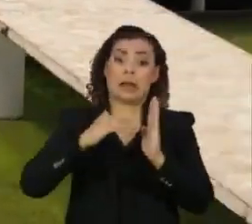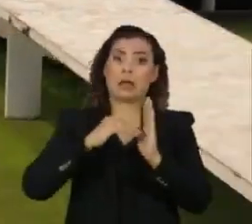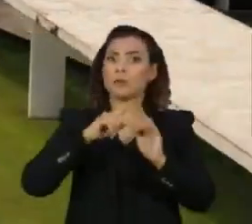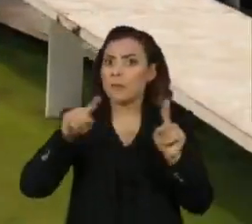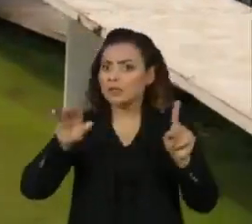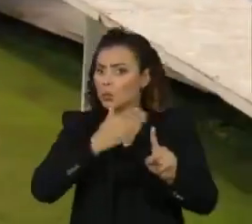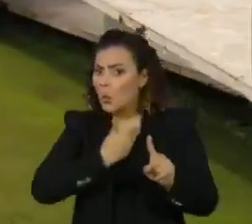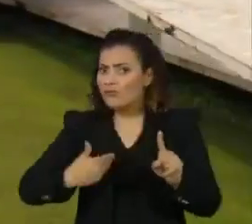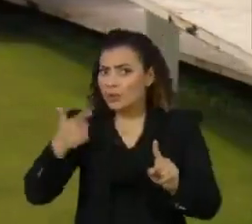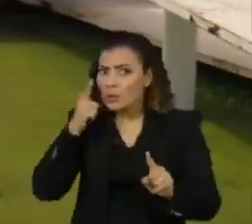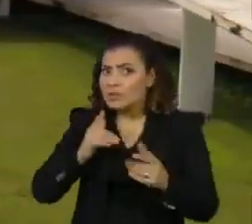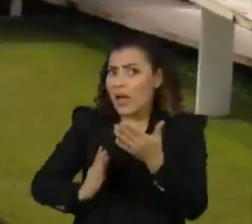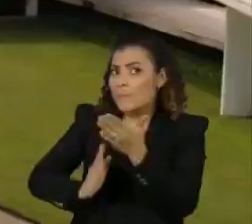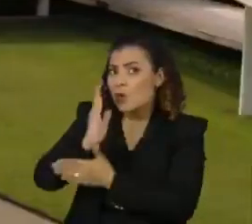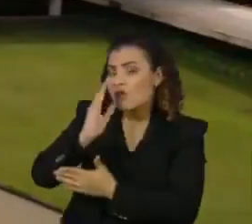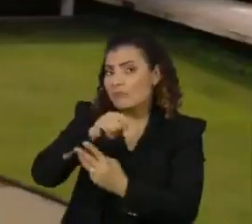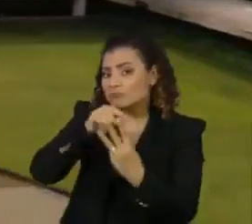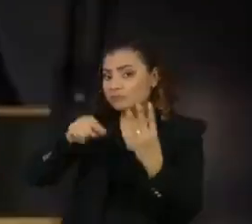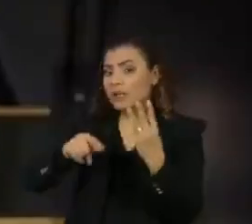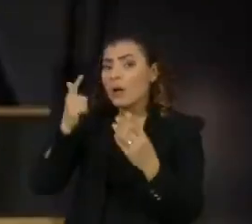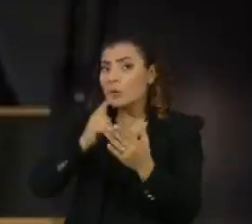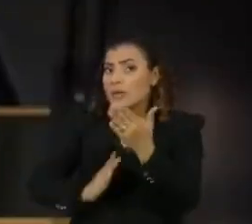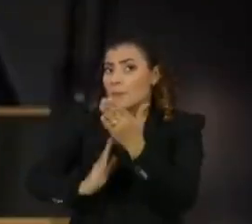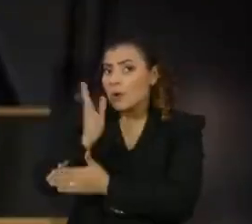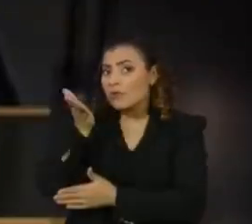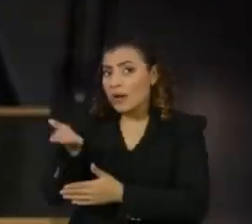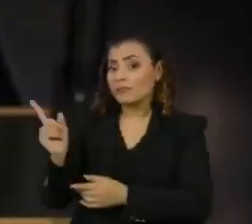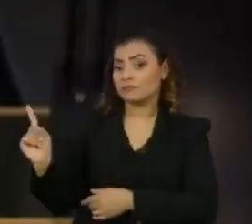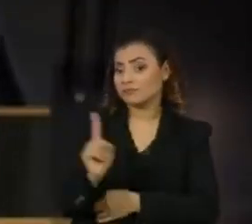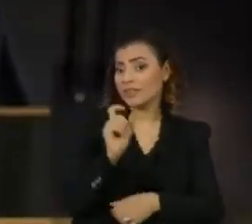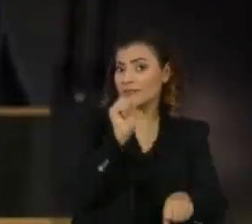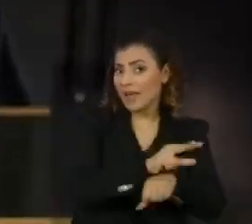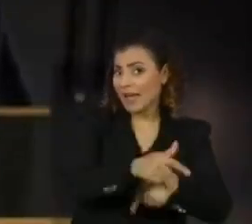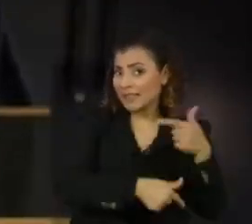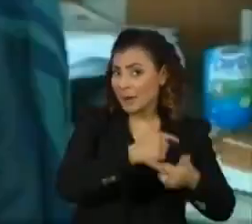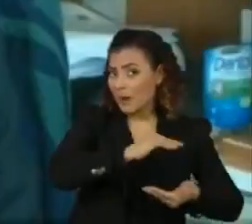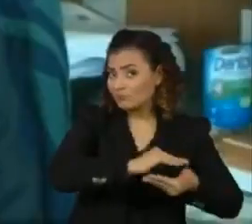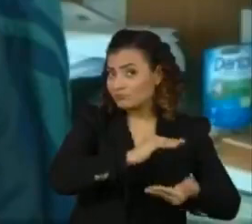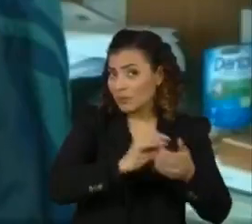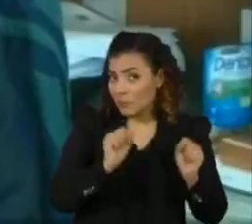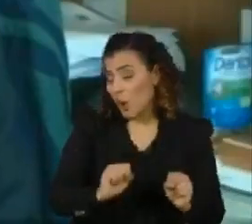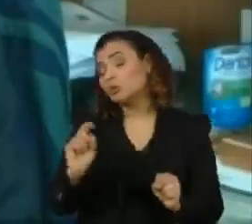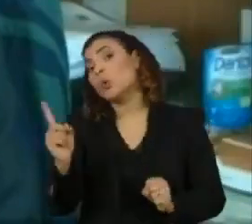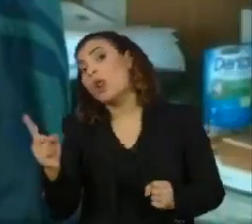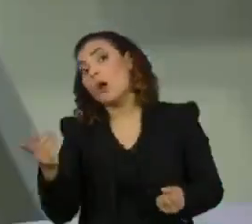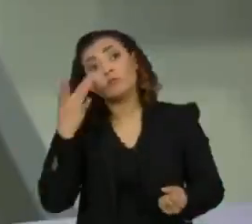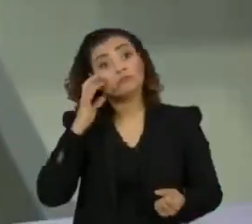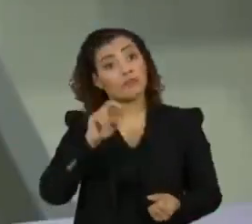governo conseguirá a aprovação dos parlamentares para que Mendonça ocupe a vaga deixada por Marco Aurélio.